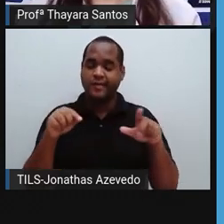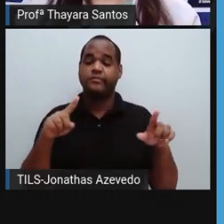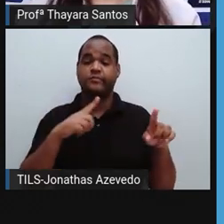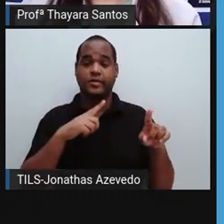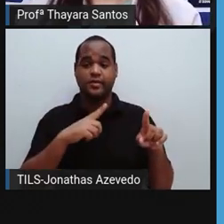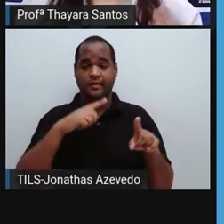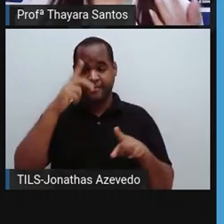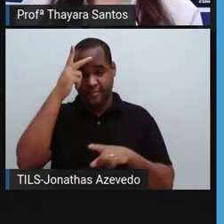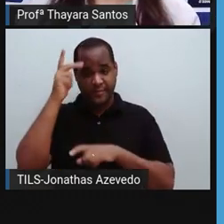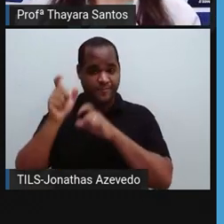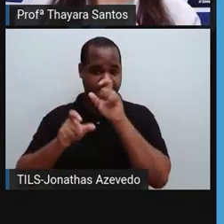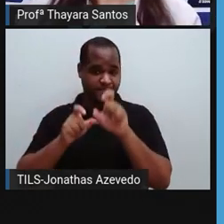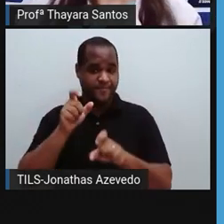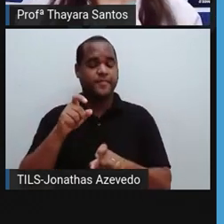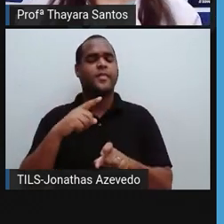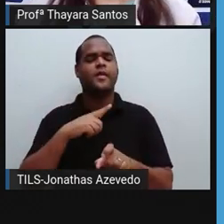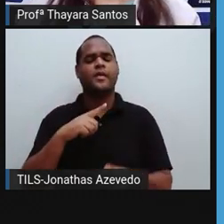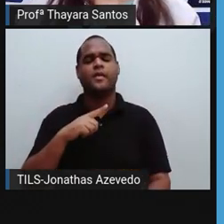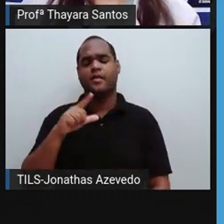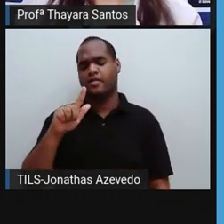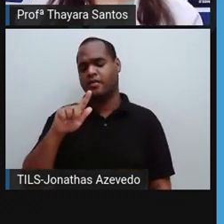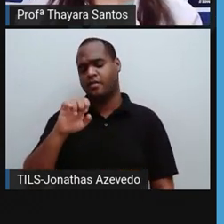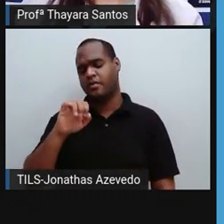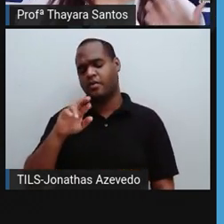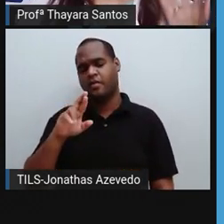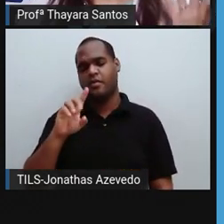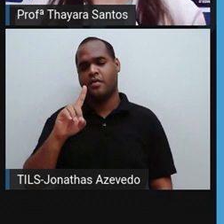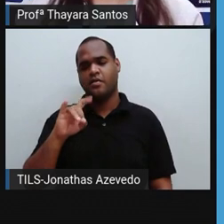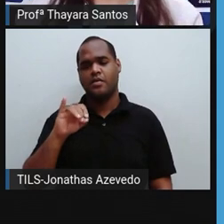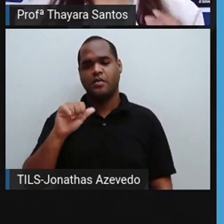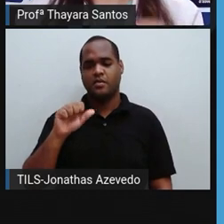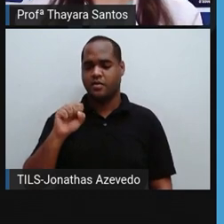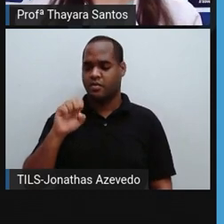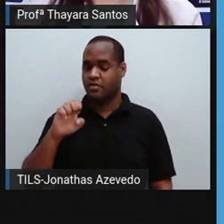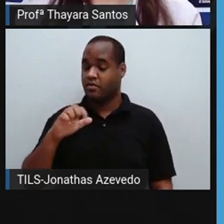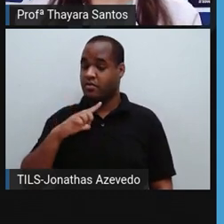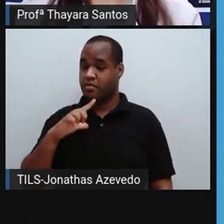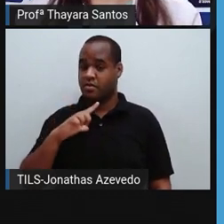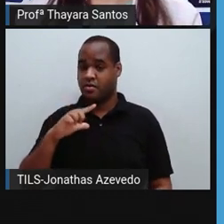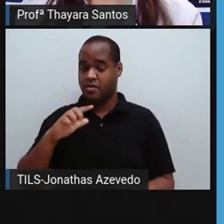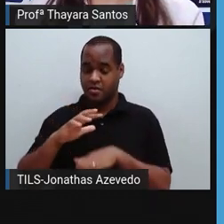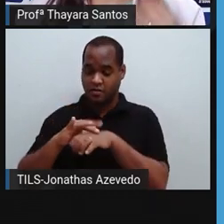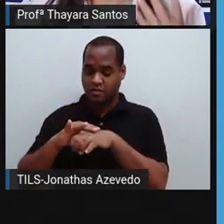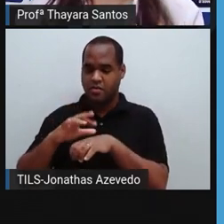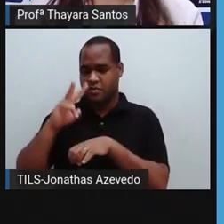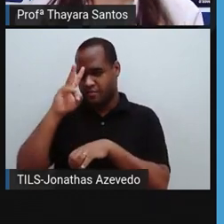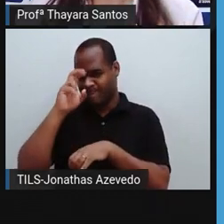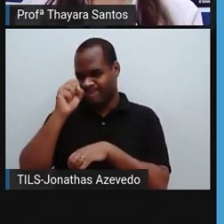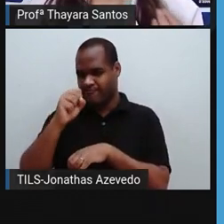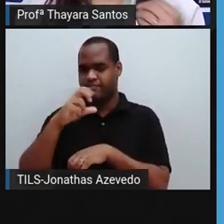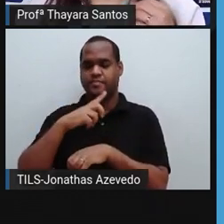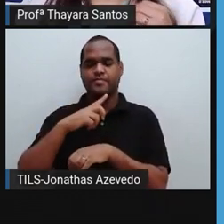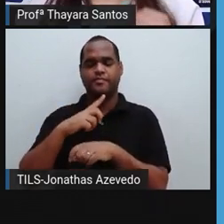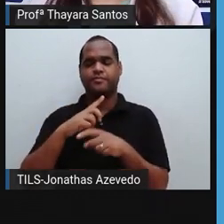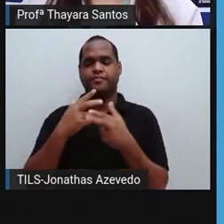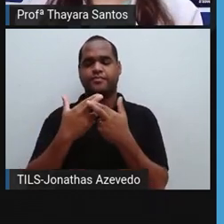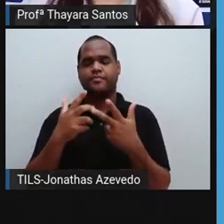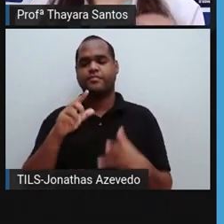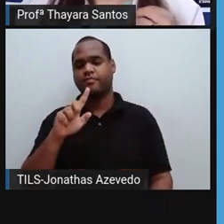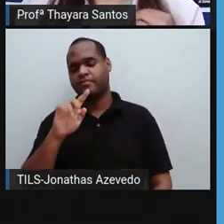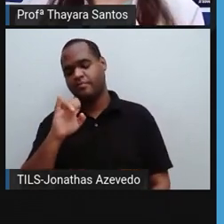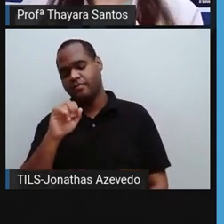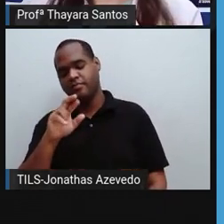E tem a giardíase, que é uma doença que é provocada pelo protozoário, que a gente chama de giardia. E esse